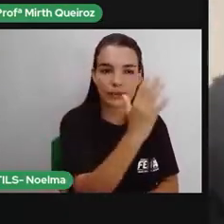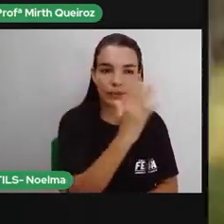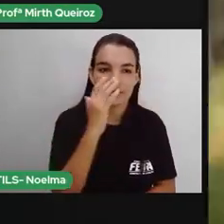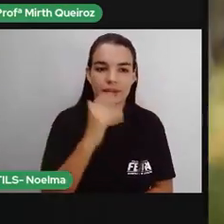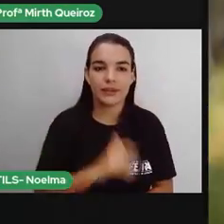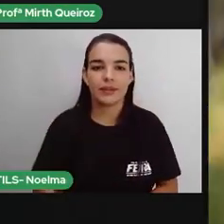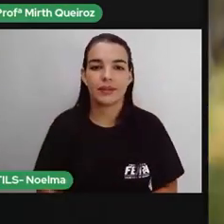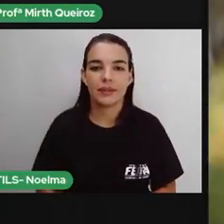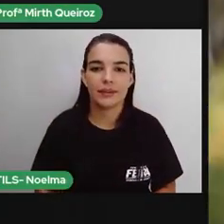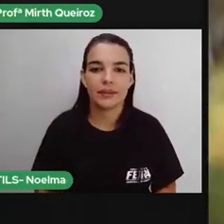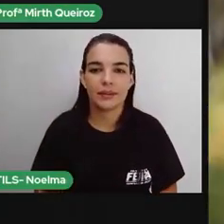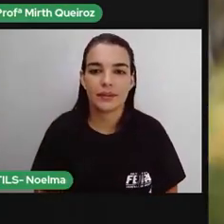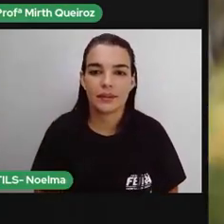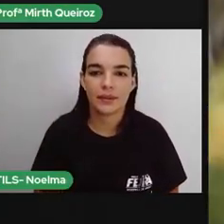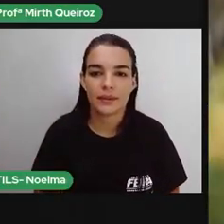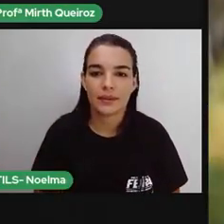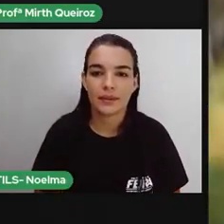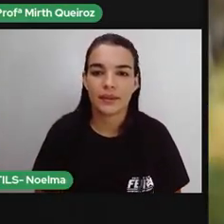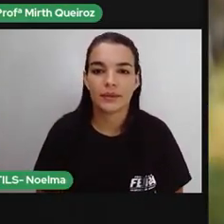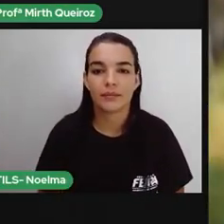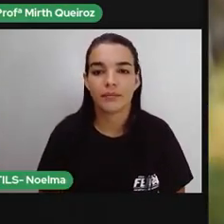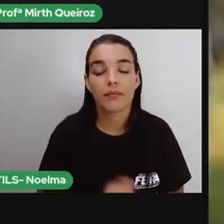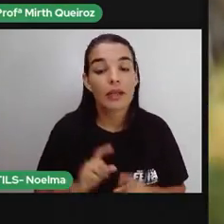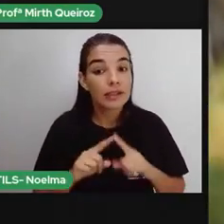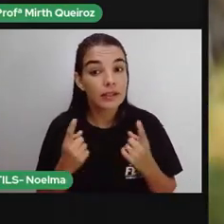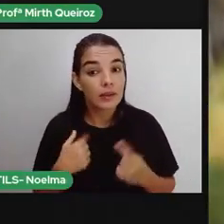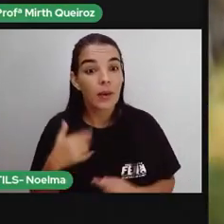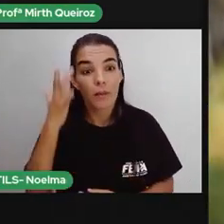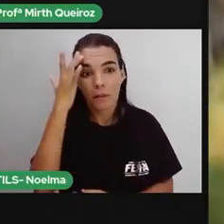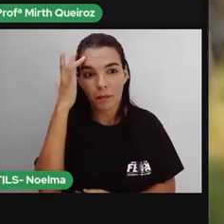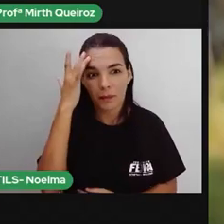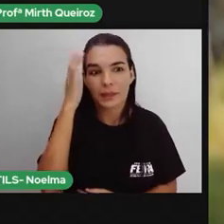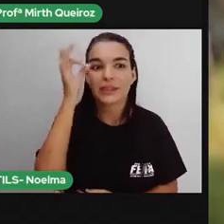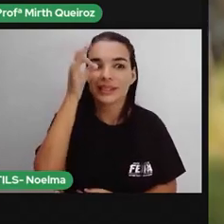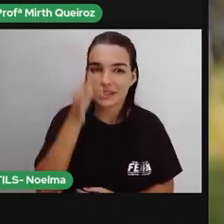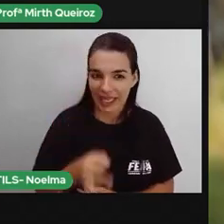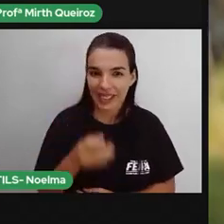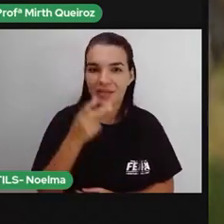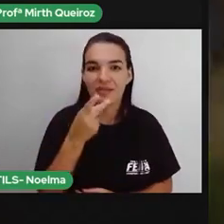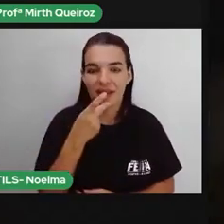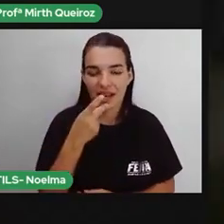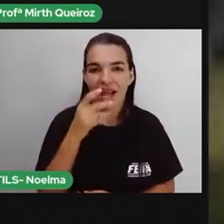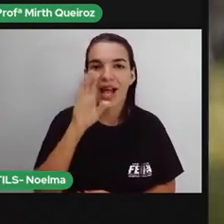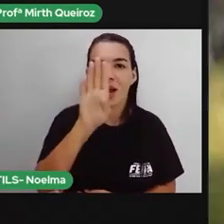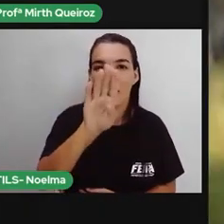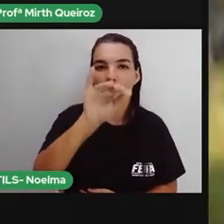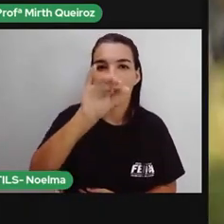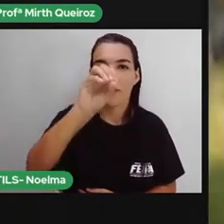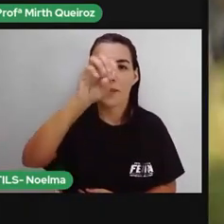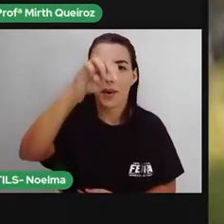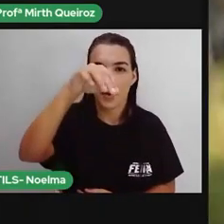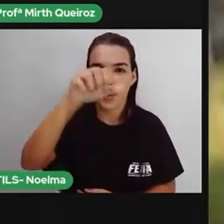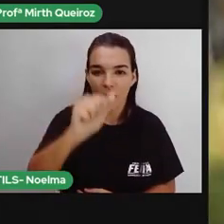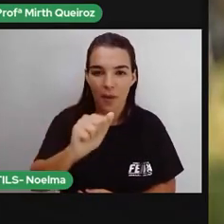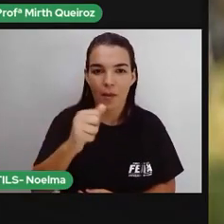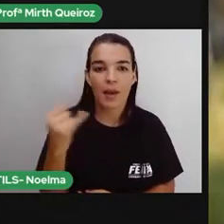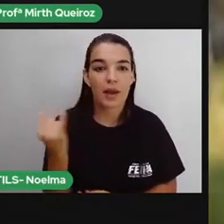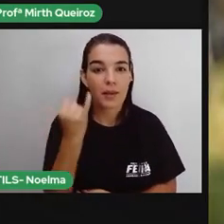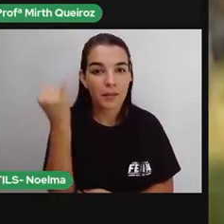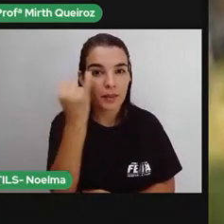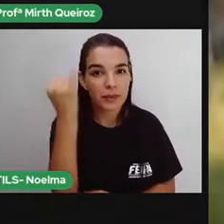Acho que é certo dizer que esse bioma tem uma vocação para a produção de carne orgânica. Uma das primeiras